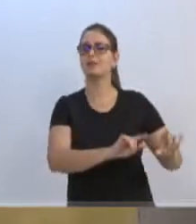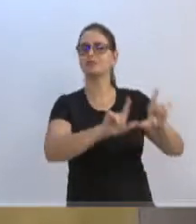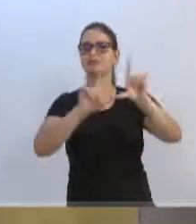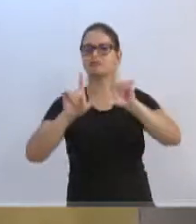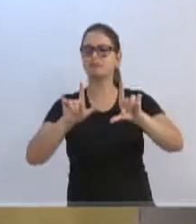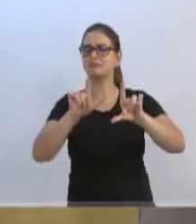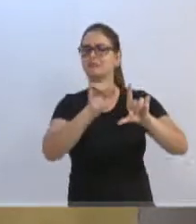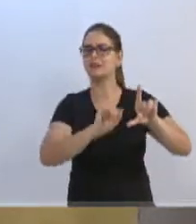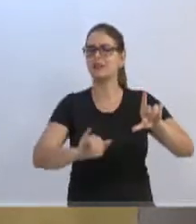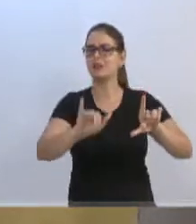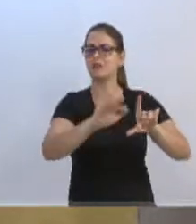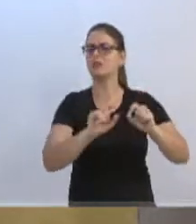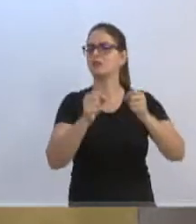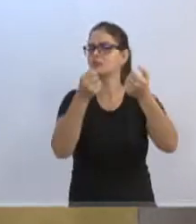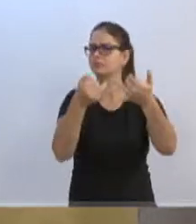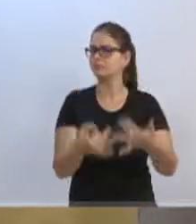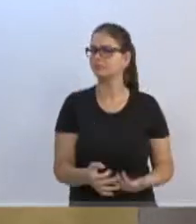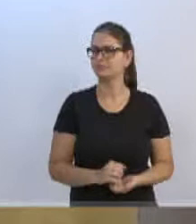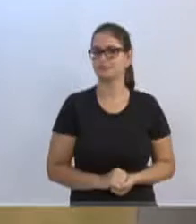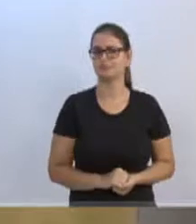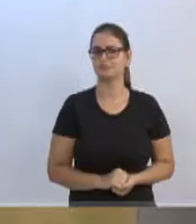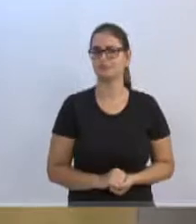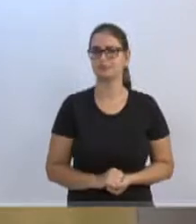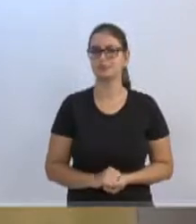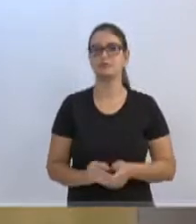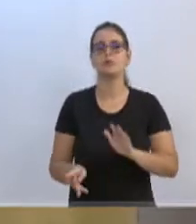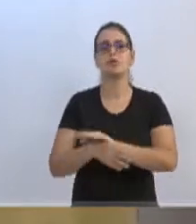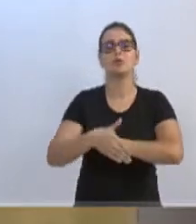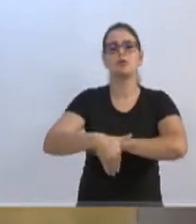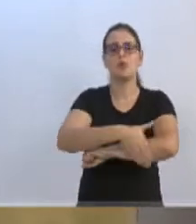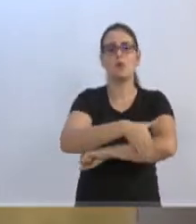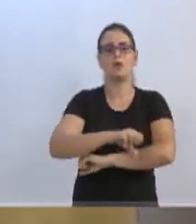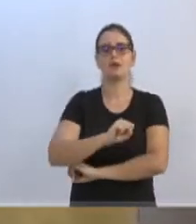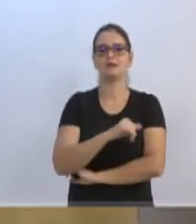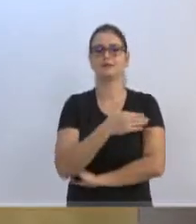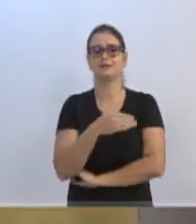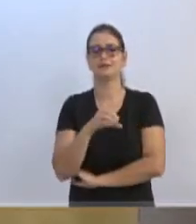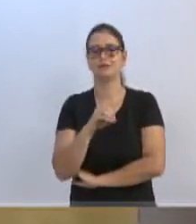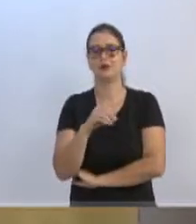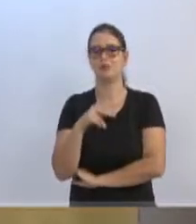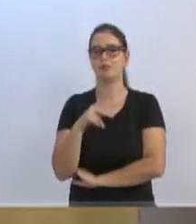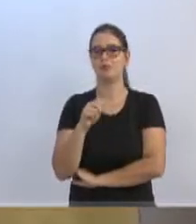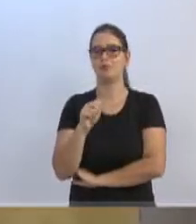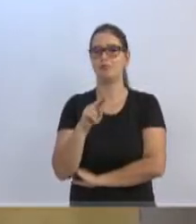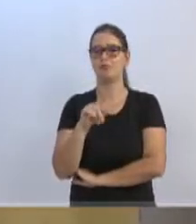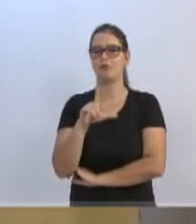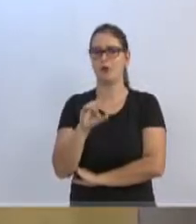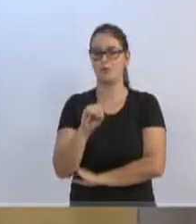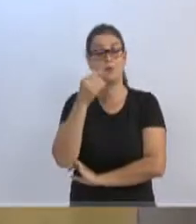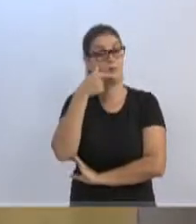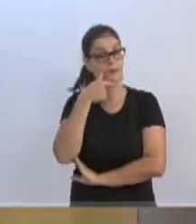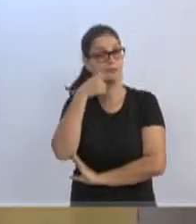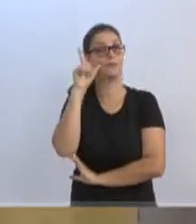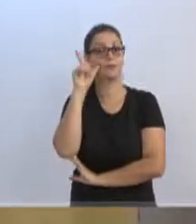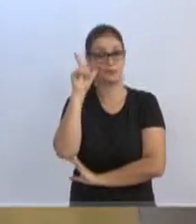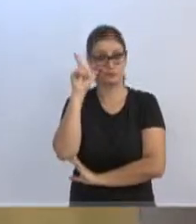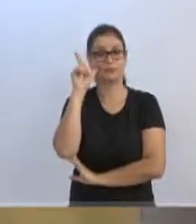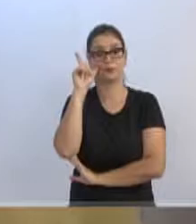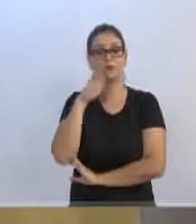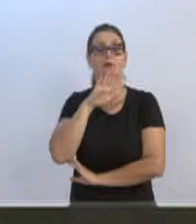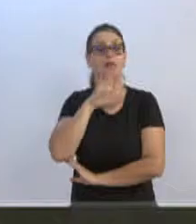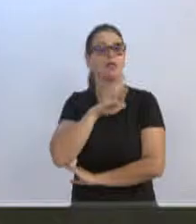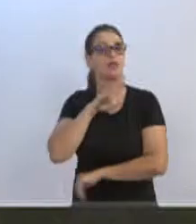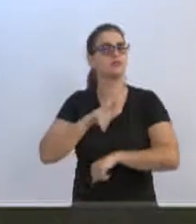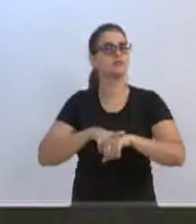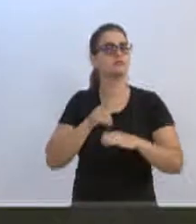do que eu vou falar, da Bebidas Thompson, na Rua São Paulo, que ontem, à tarde,